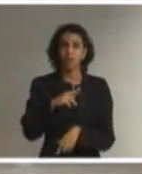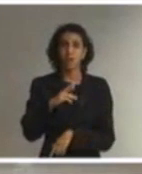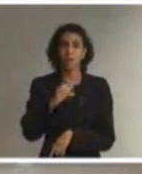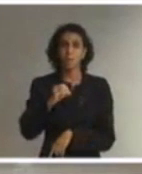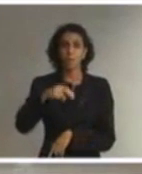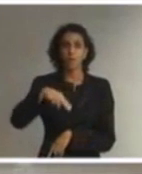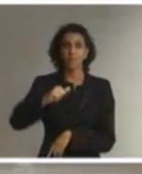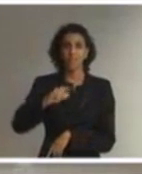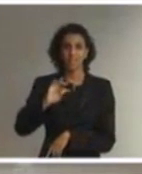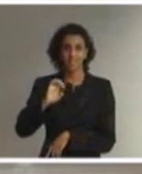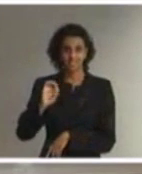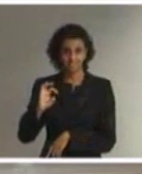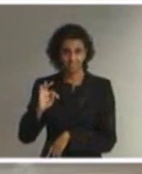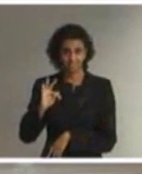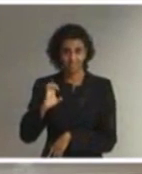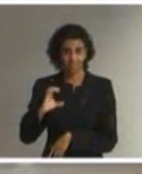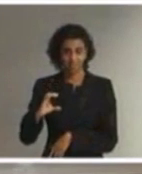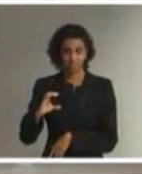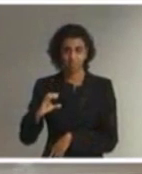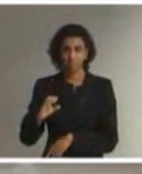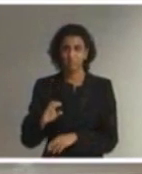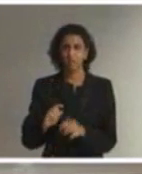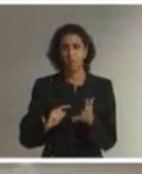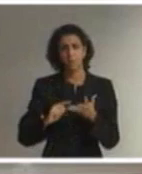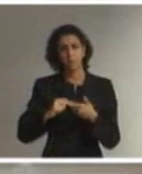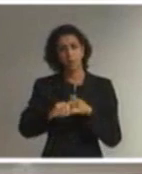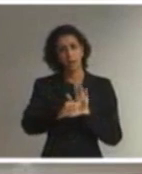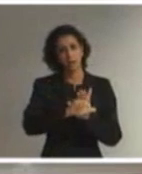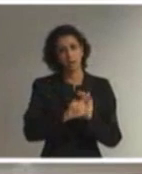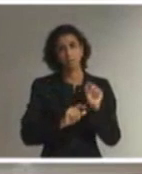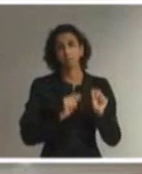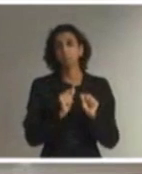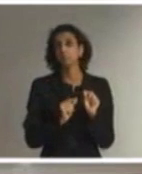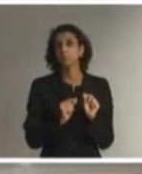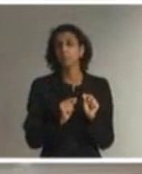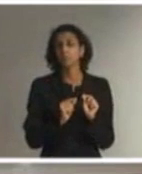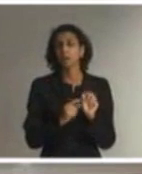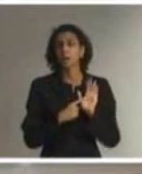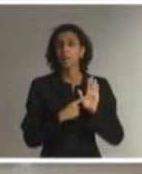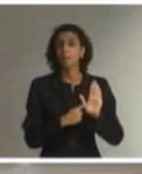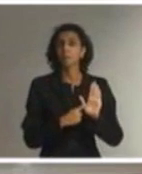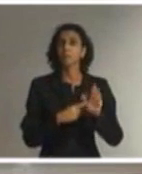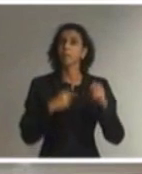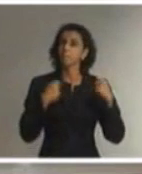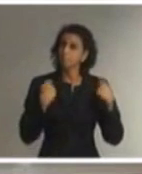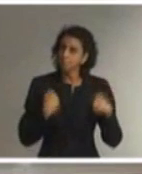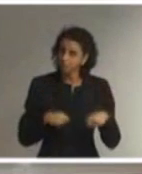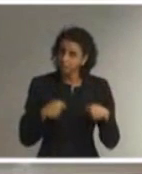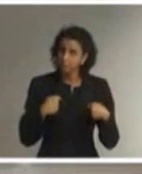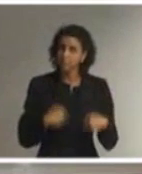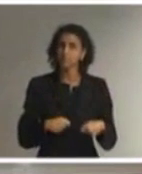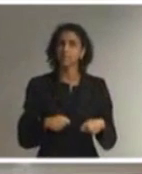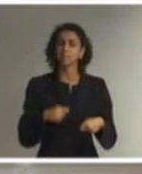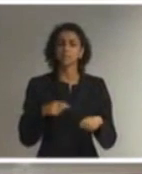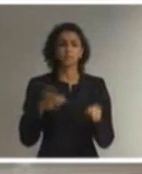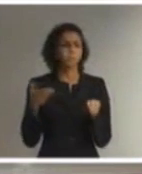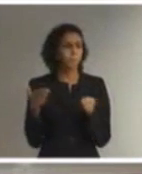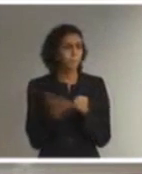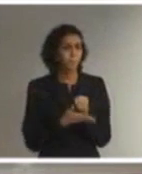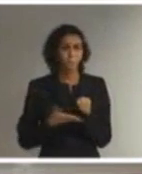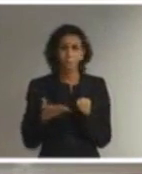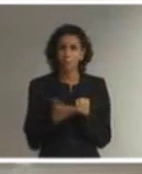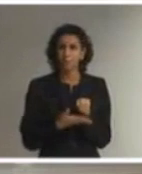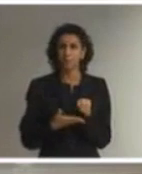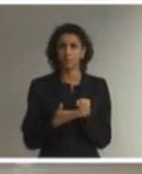Todas estas leis, elas retratam a necessidade de cumprimento deste princípio